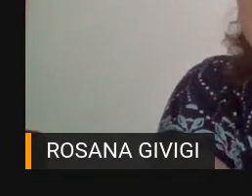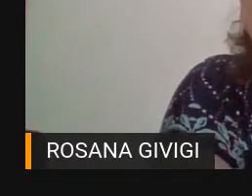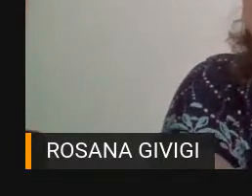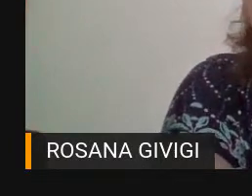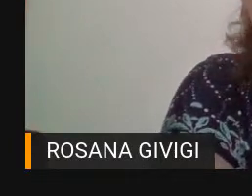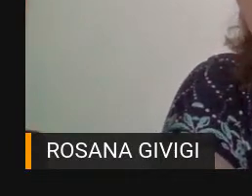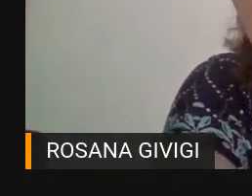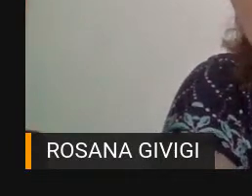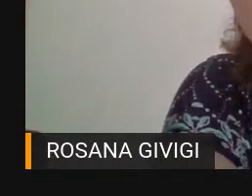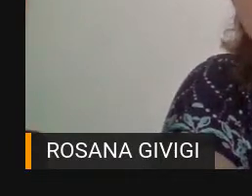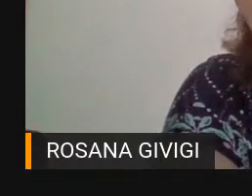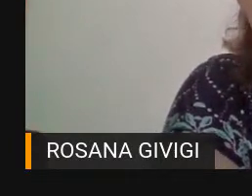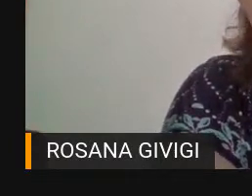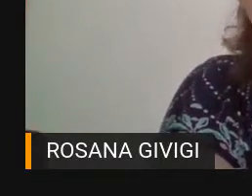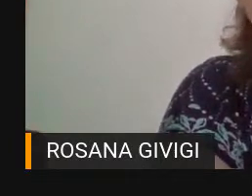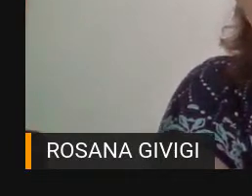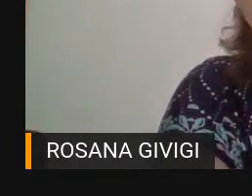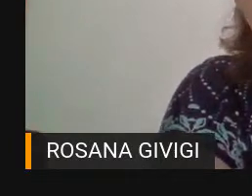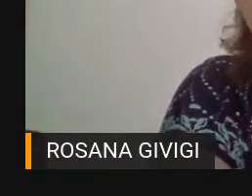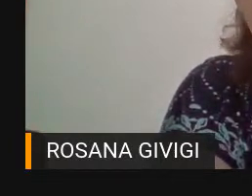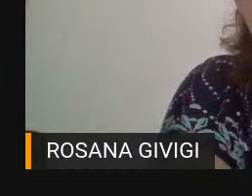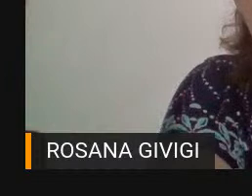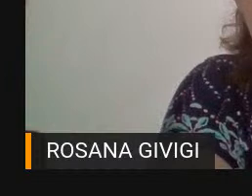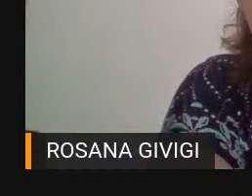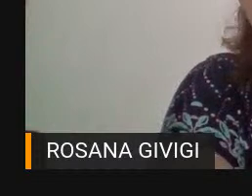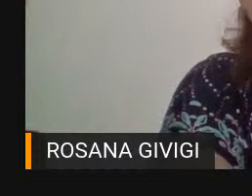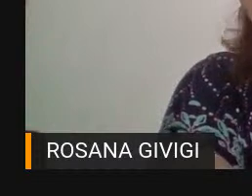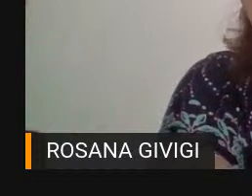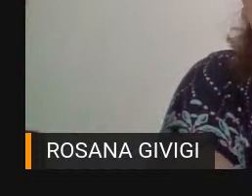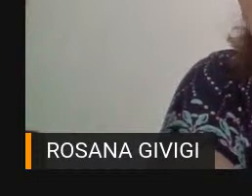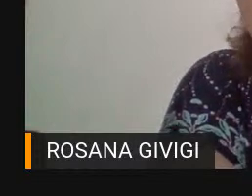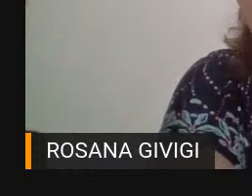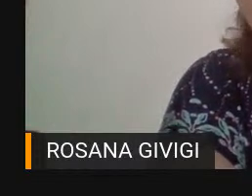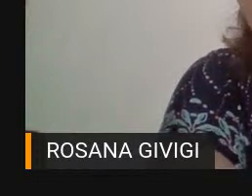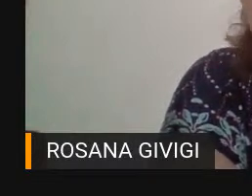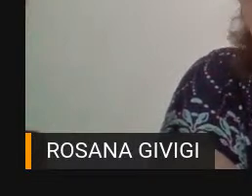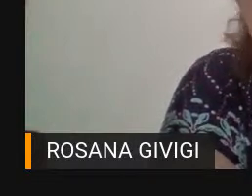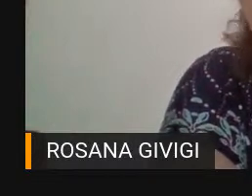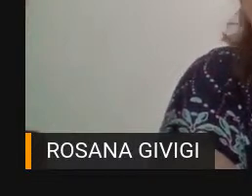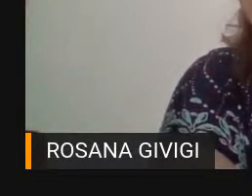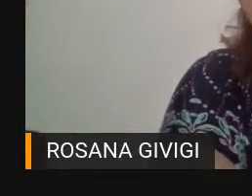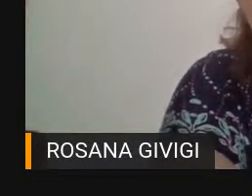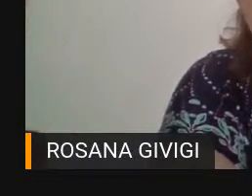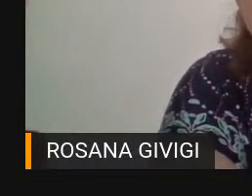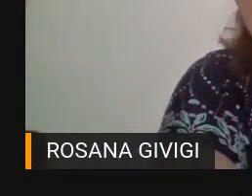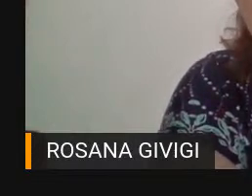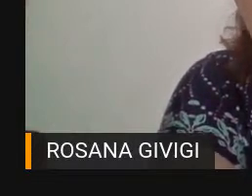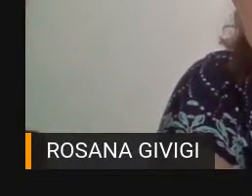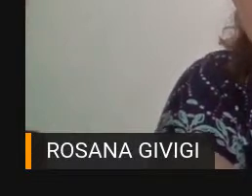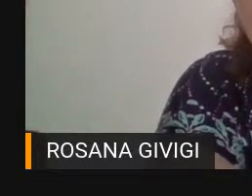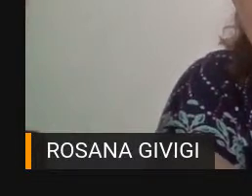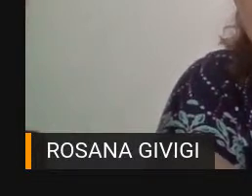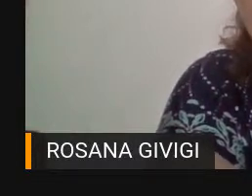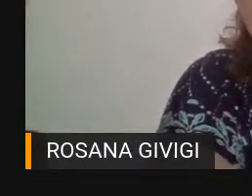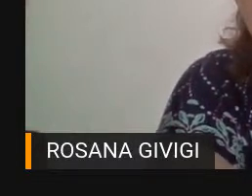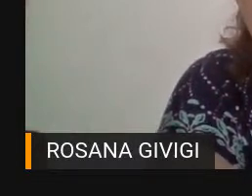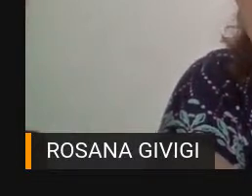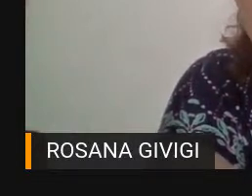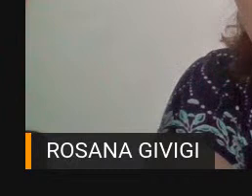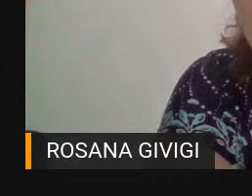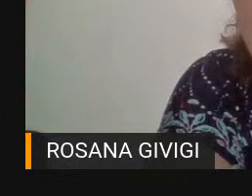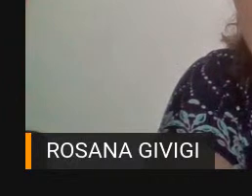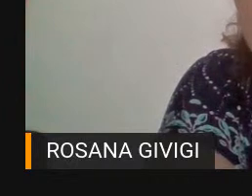acompanhando Os comentários Tantos colegas E amigos E de estar aqui